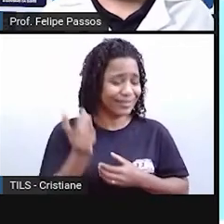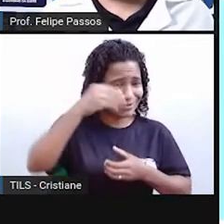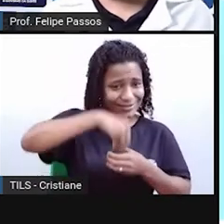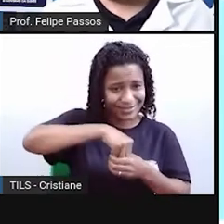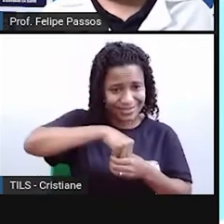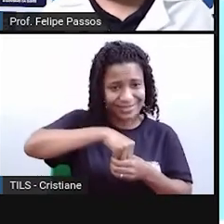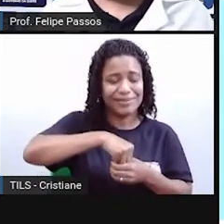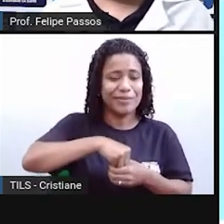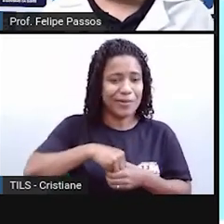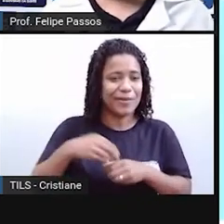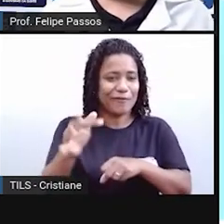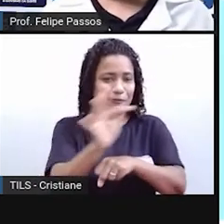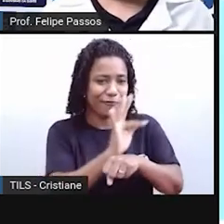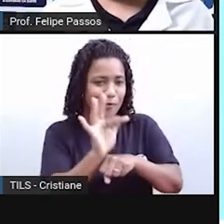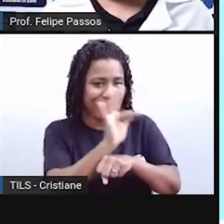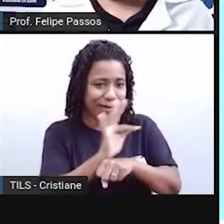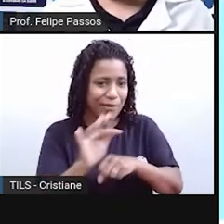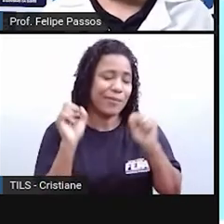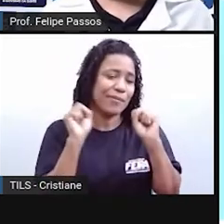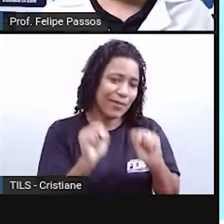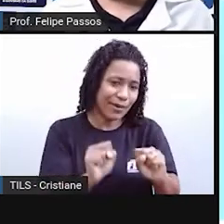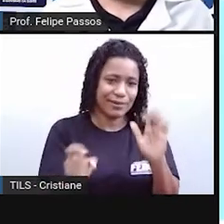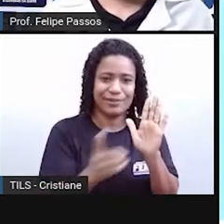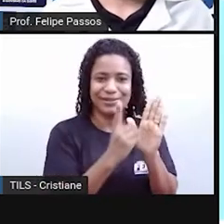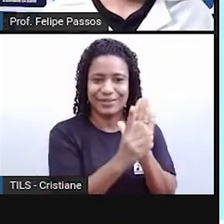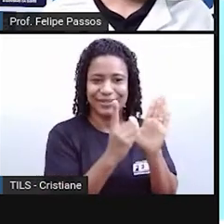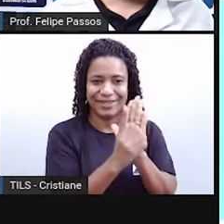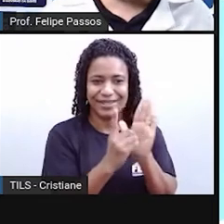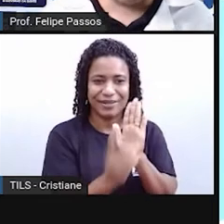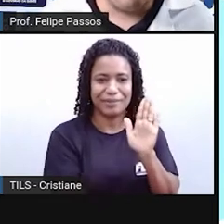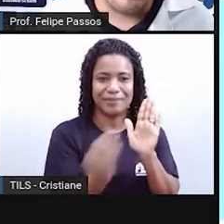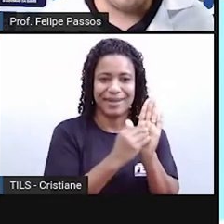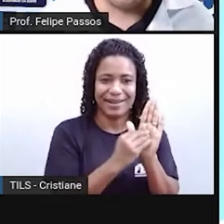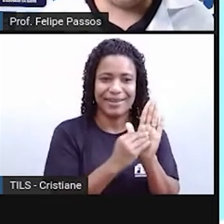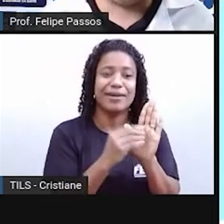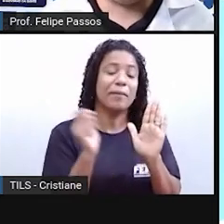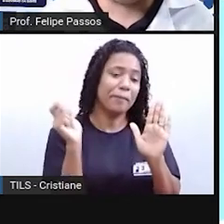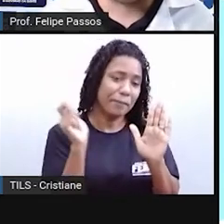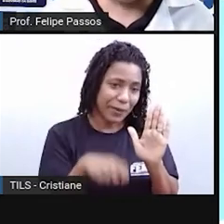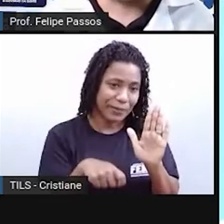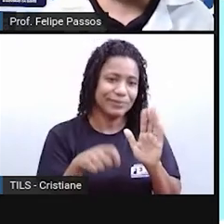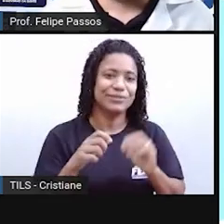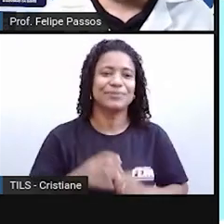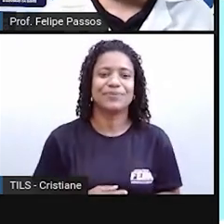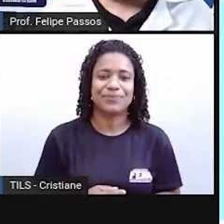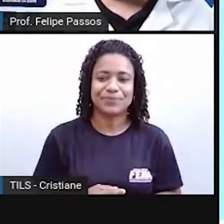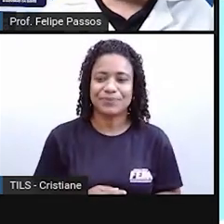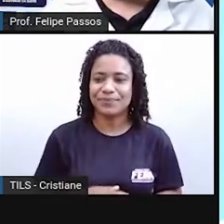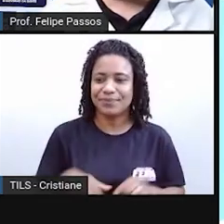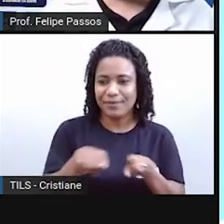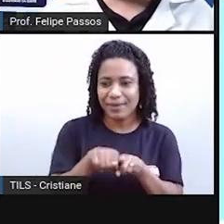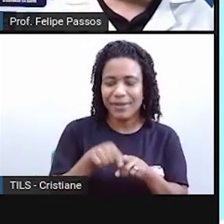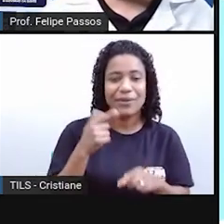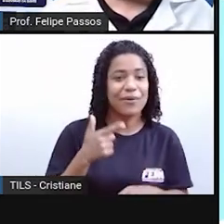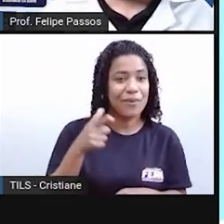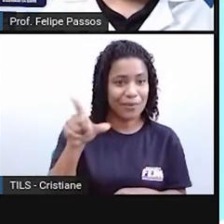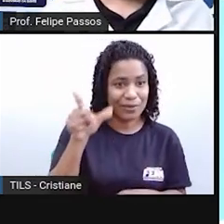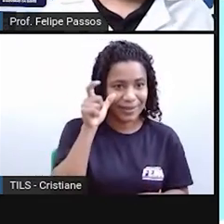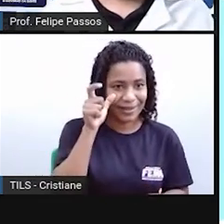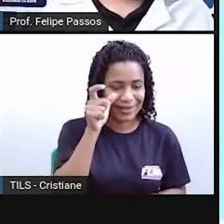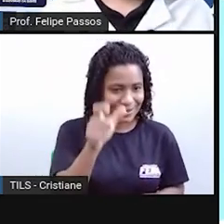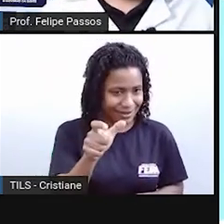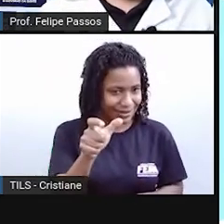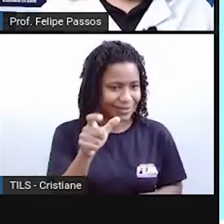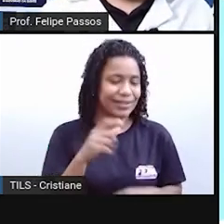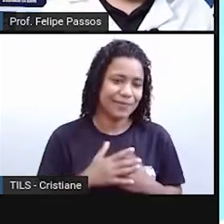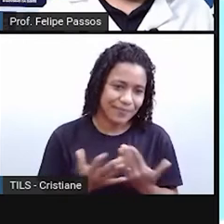linguagem formal, vai acabar entrando para o dicionário, certo? E também, gente, olha que interessante. Pode acontecer da